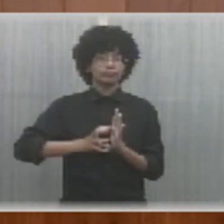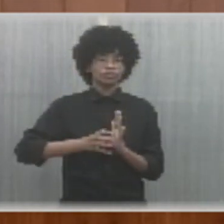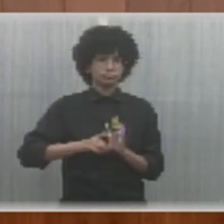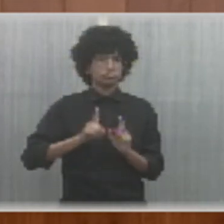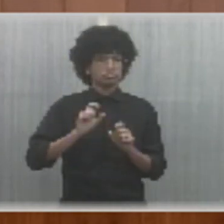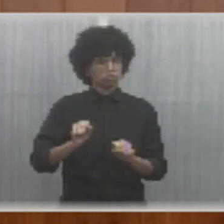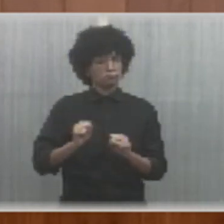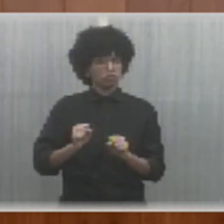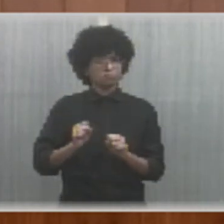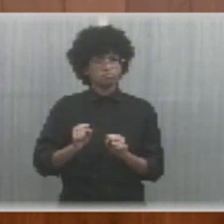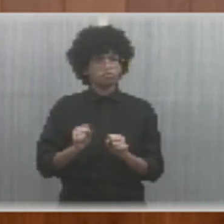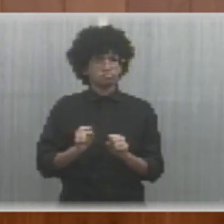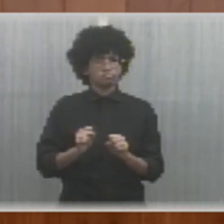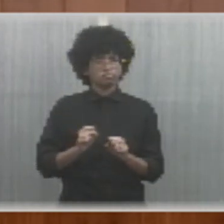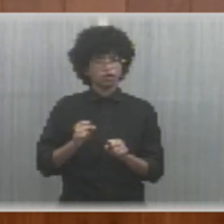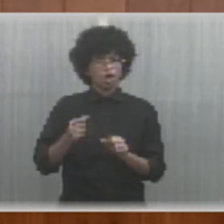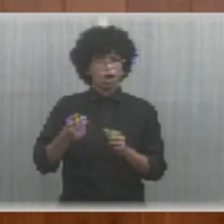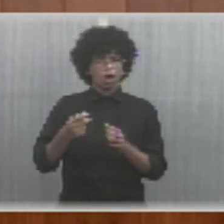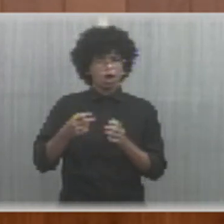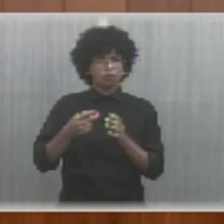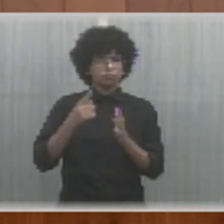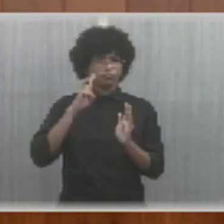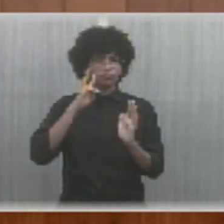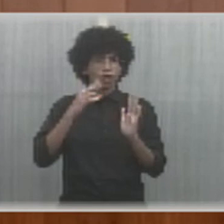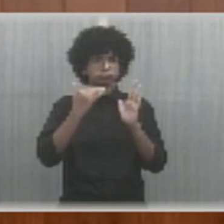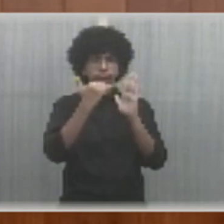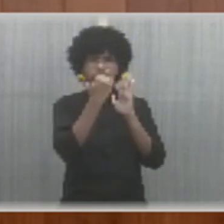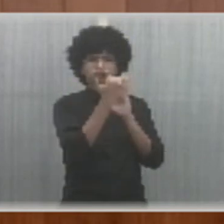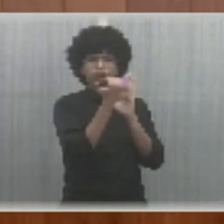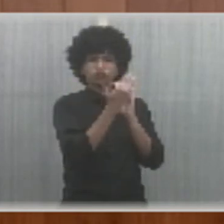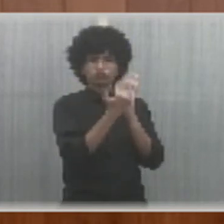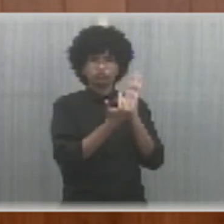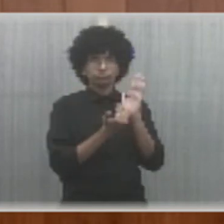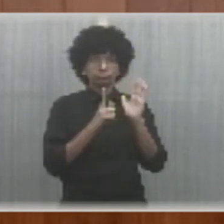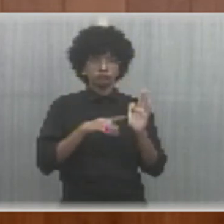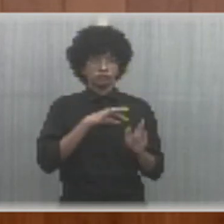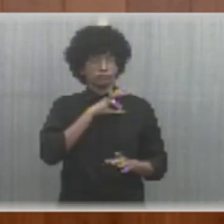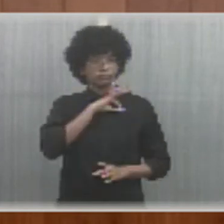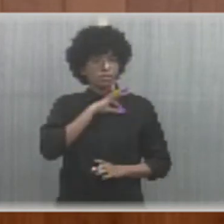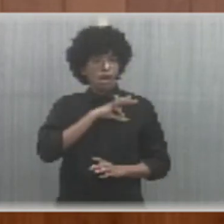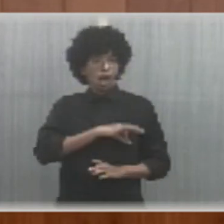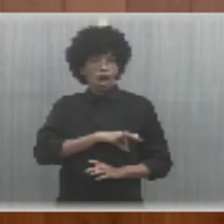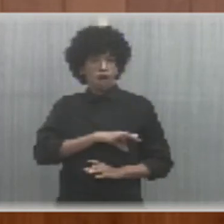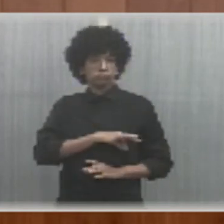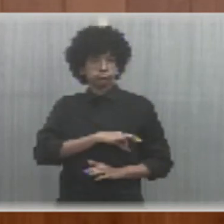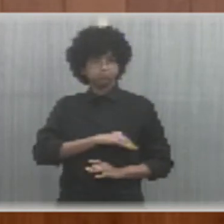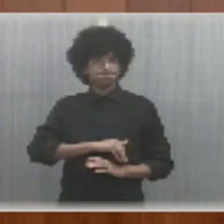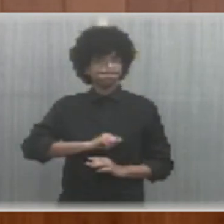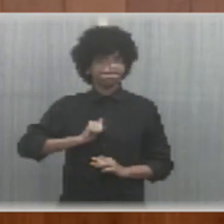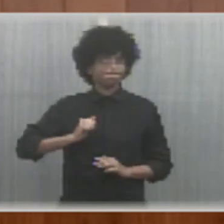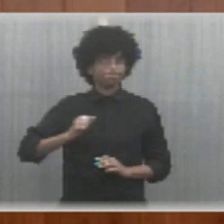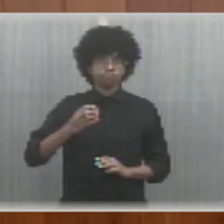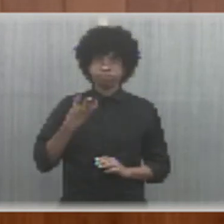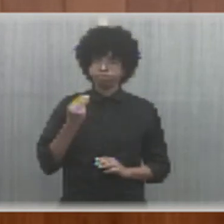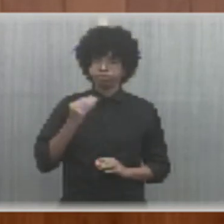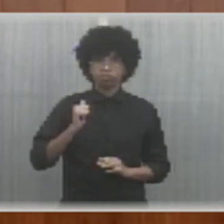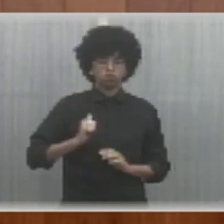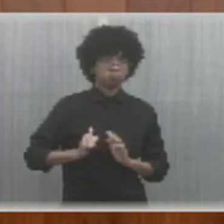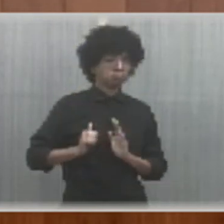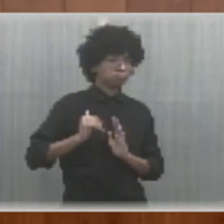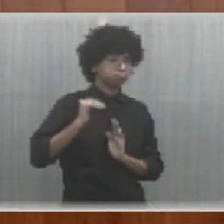puxar toda a equipe que está lá. E são salários altíssimos, salários altíssimos,